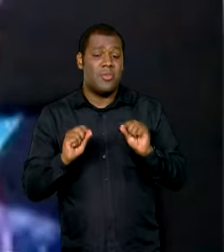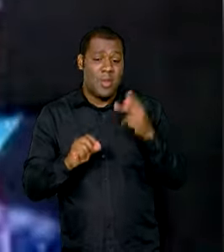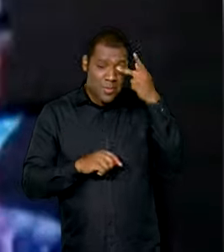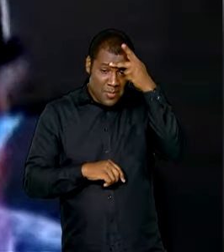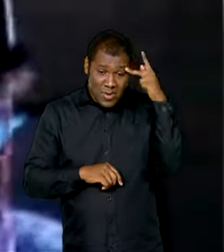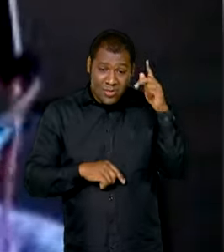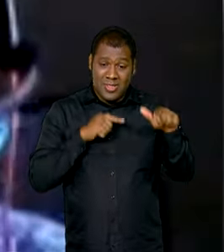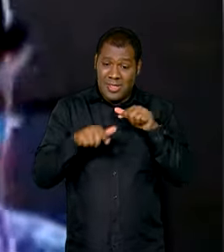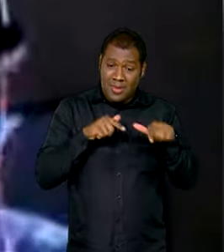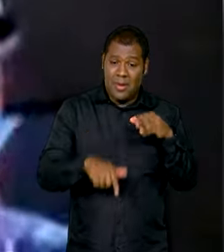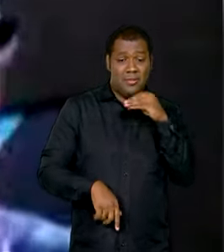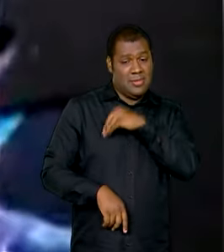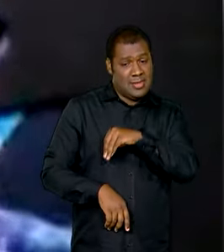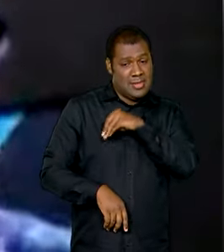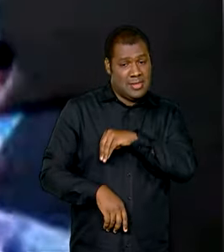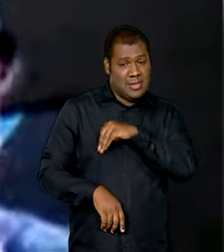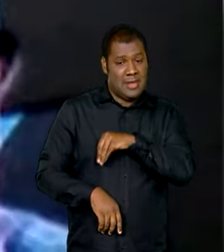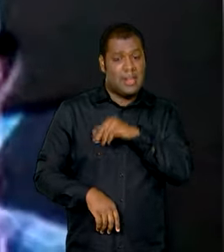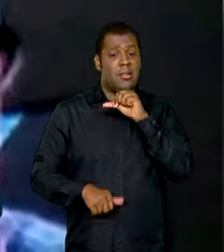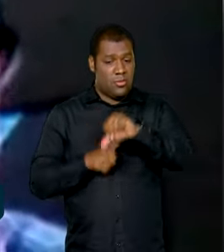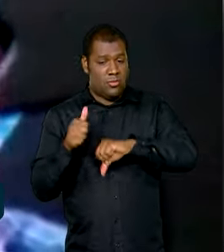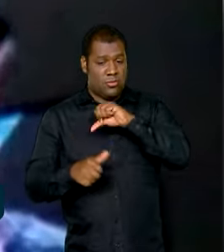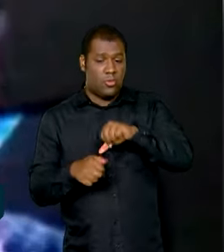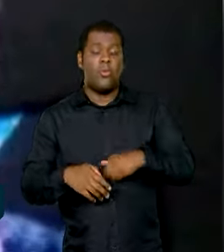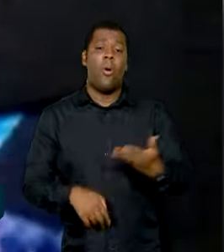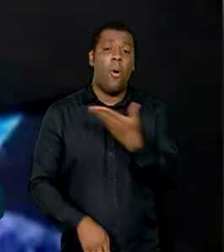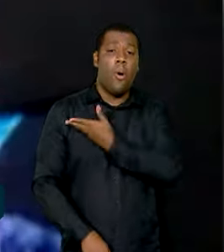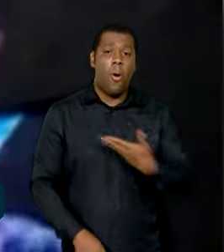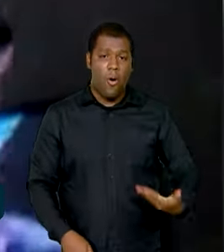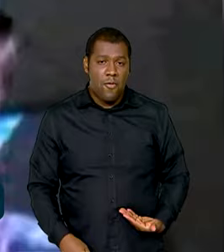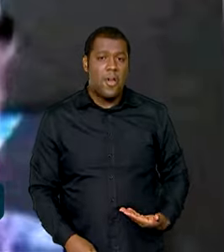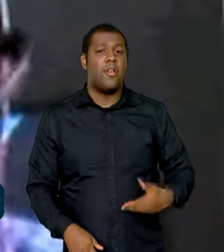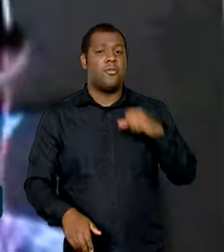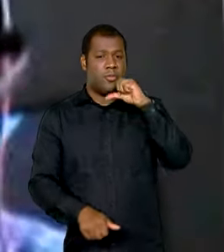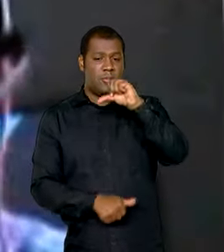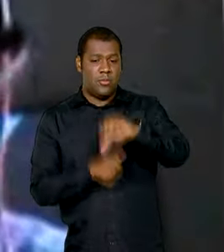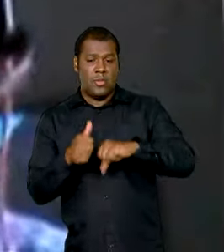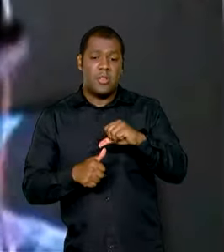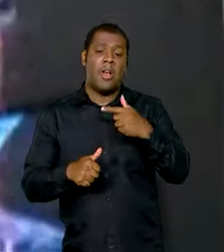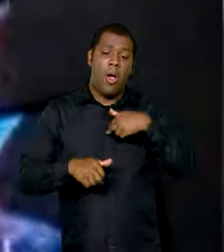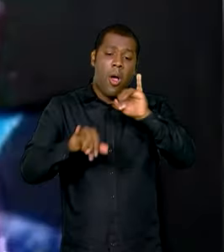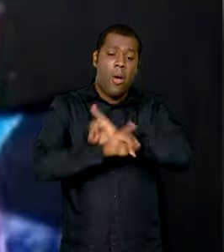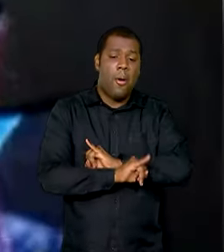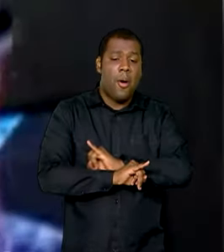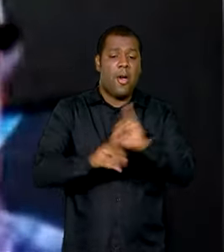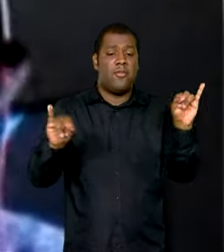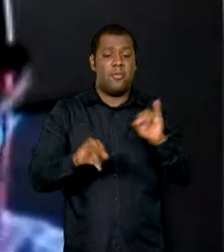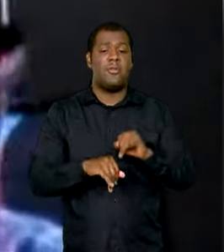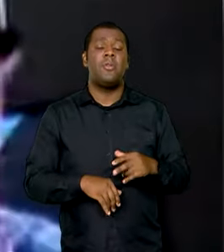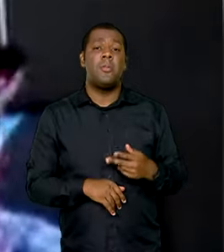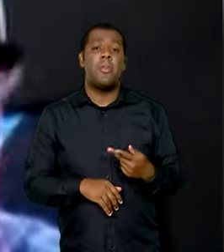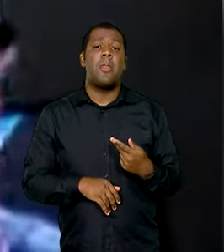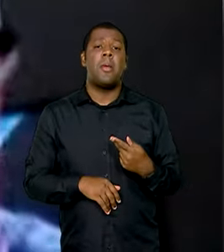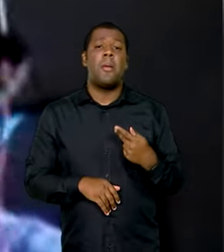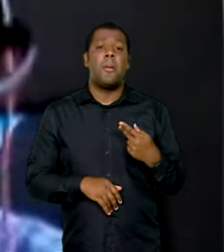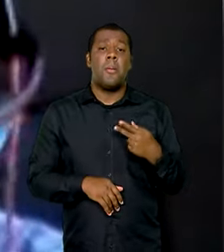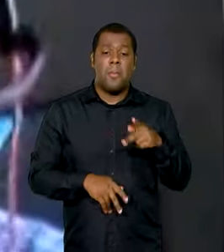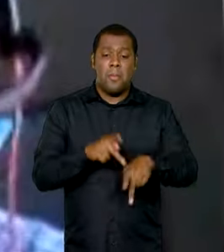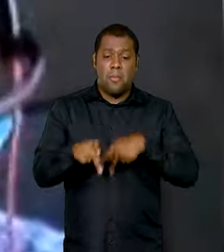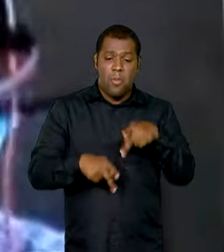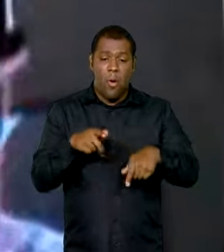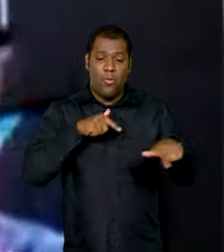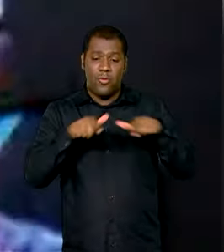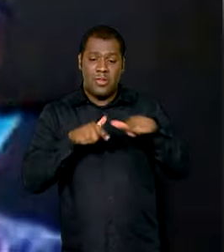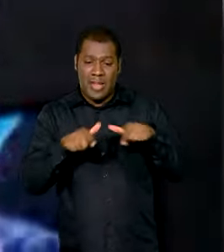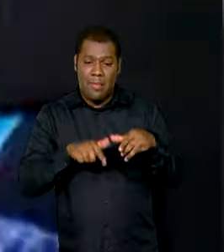trabalhadores. Da forma como o governo fez a modificação, eu posso sim dizer que os trabalhadores com rendas até